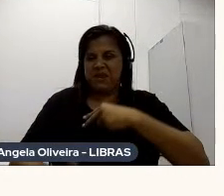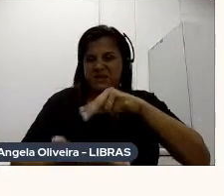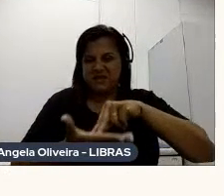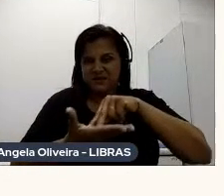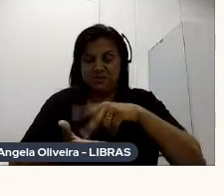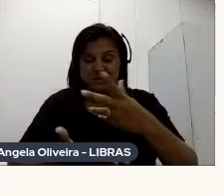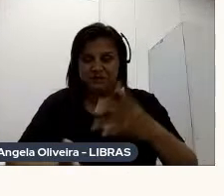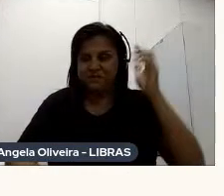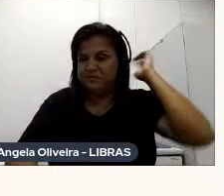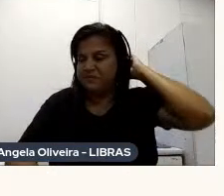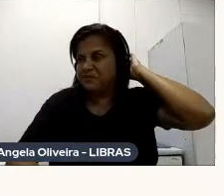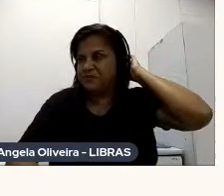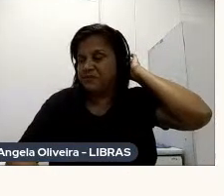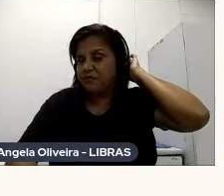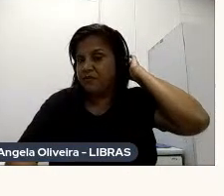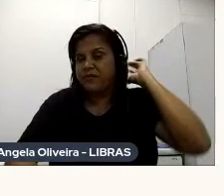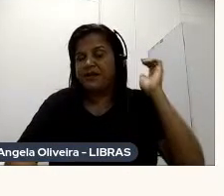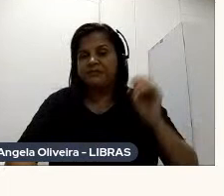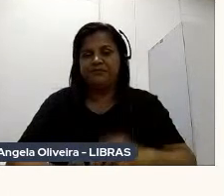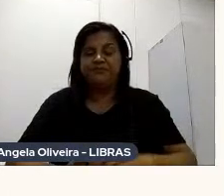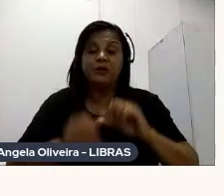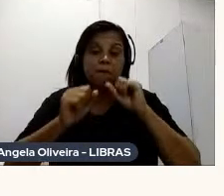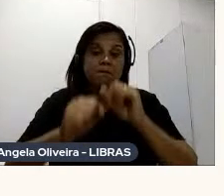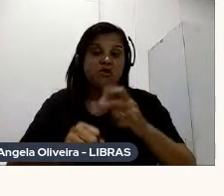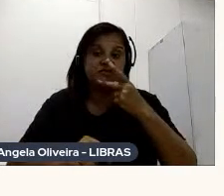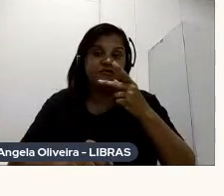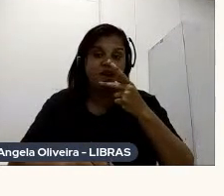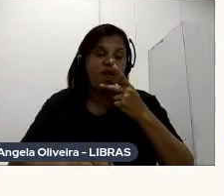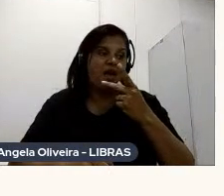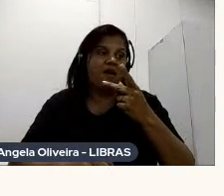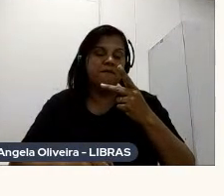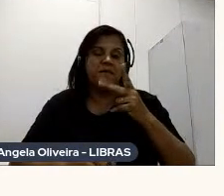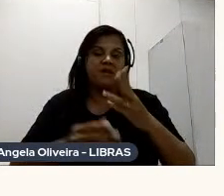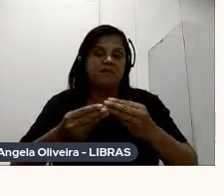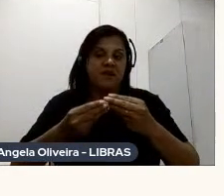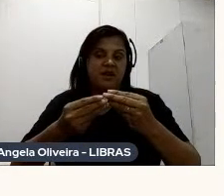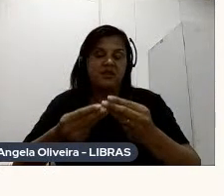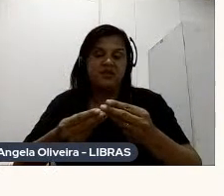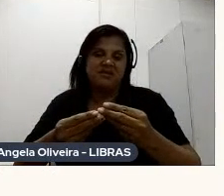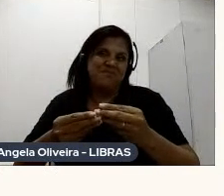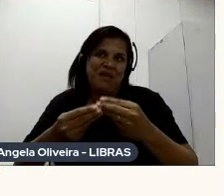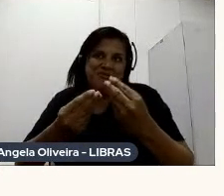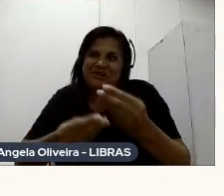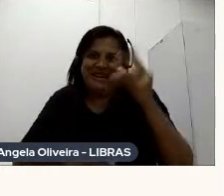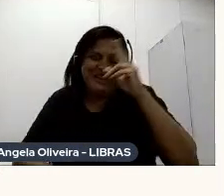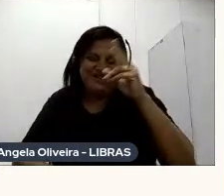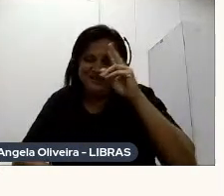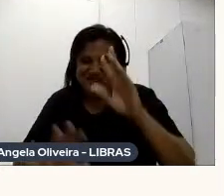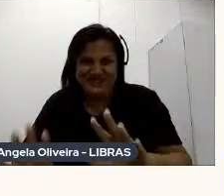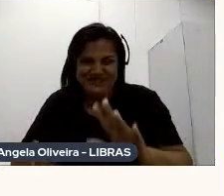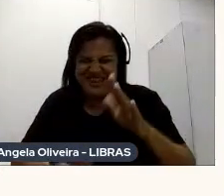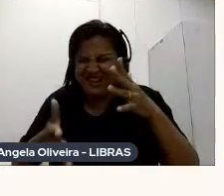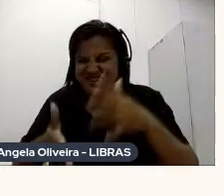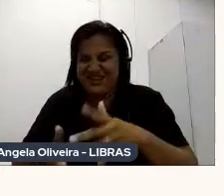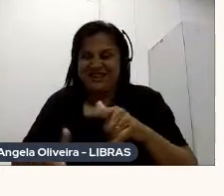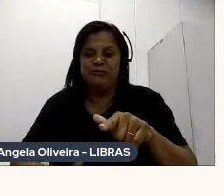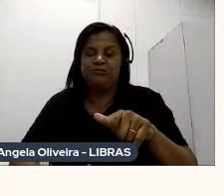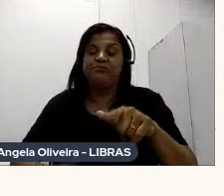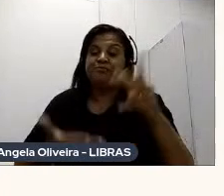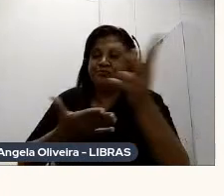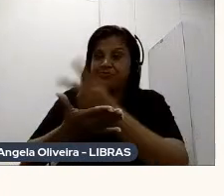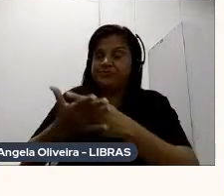posso falar Muito mais Para não entregar A história Que fica chato Eu ilustrei Aqui também